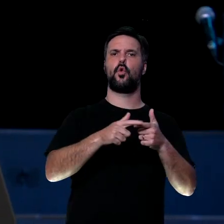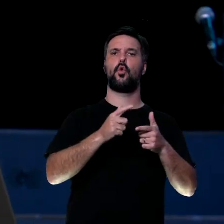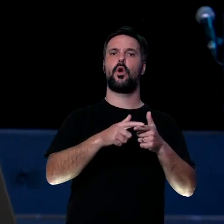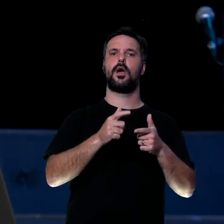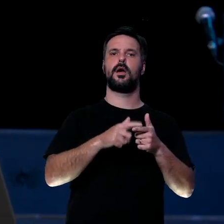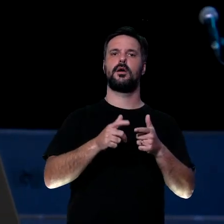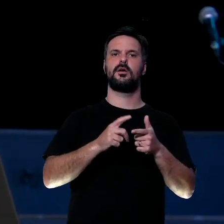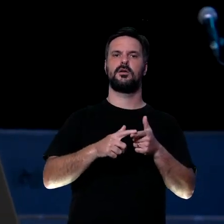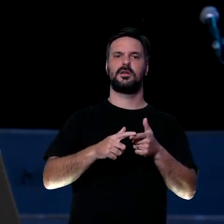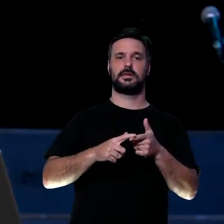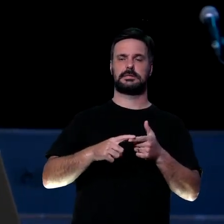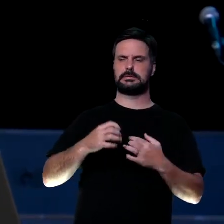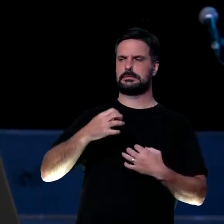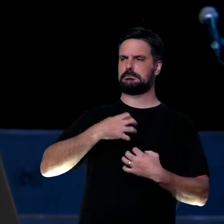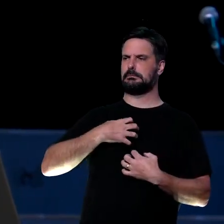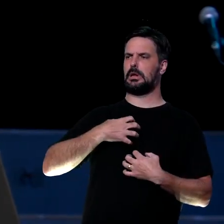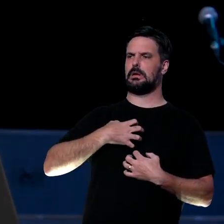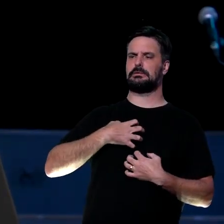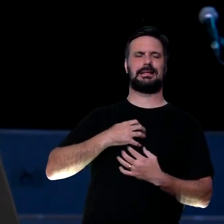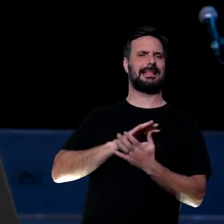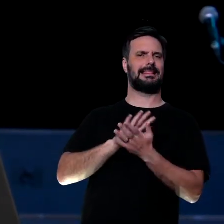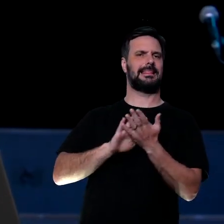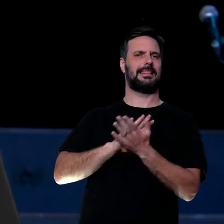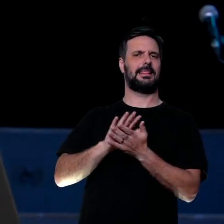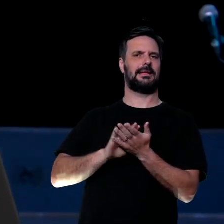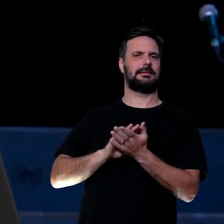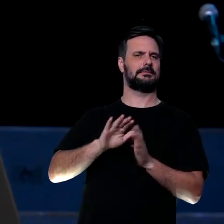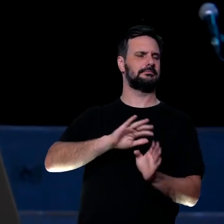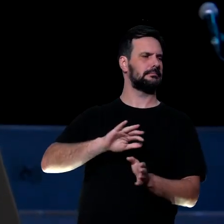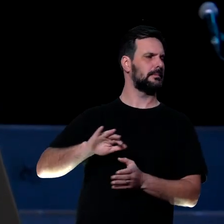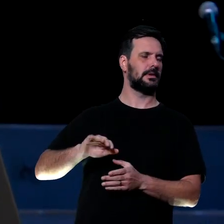chamado a ser uma igreja insensível que não sente a dor das pessoas.